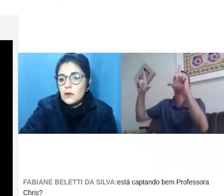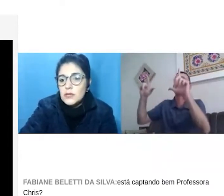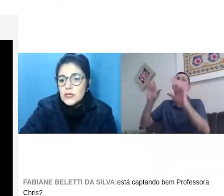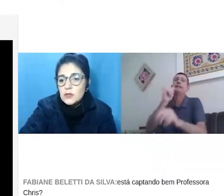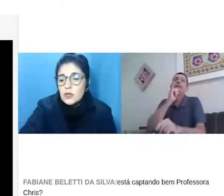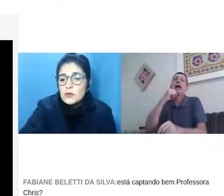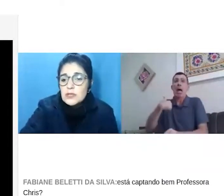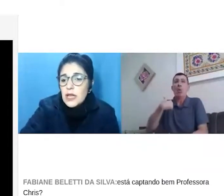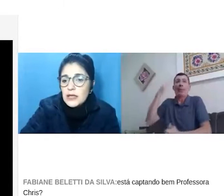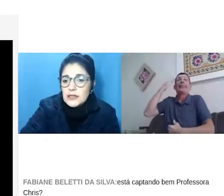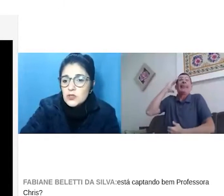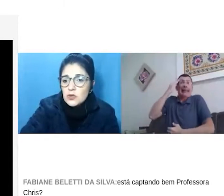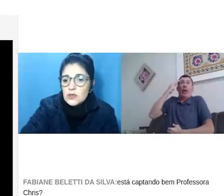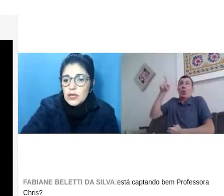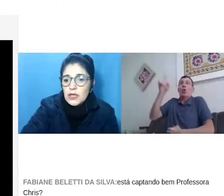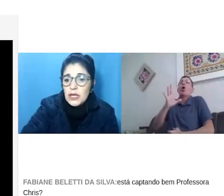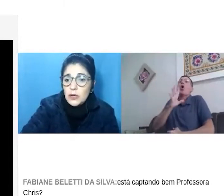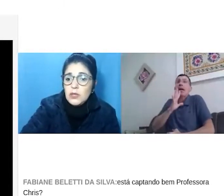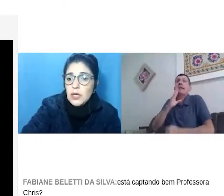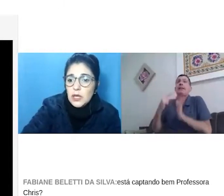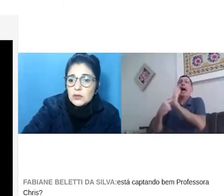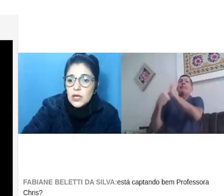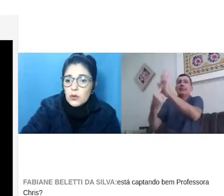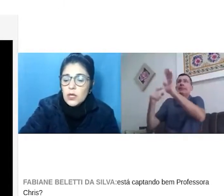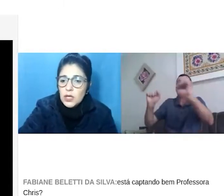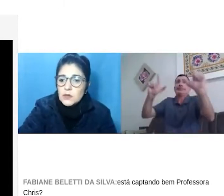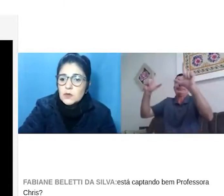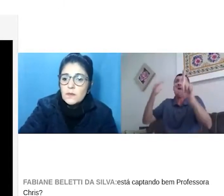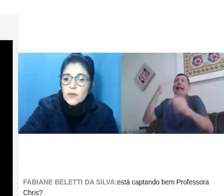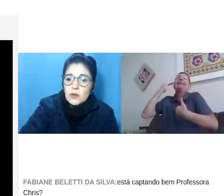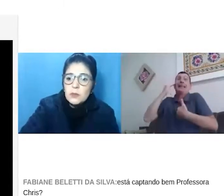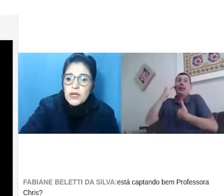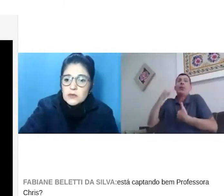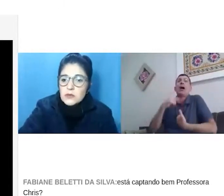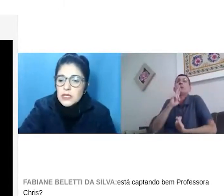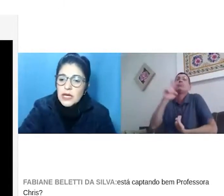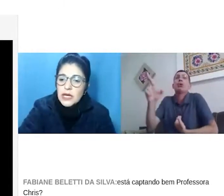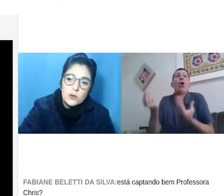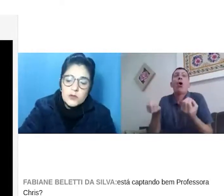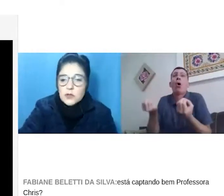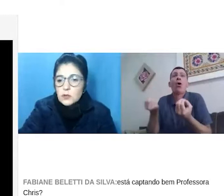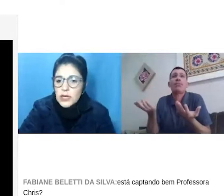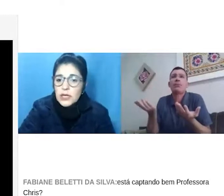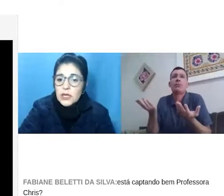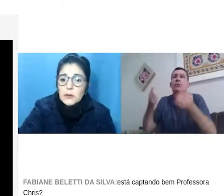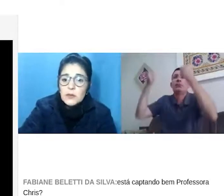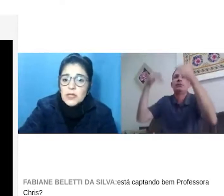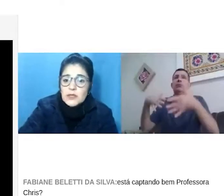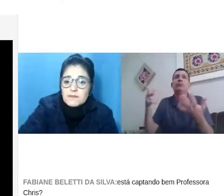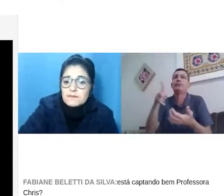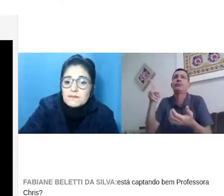ou algo assim. Ou só nos slides a gente consegue ler. Eu entendo, conheço. Quando passam os slides, eu consigo ler.